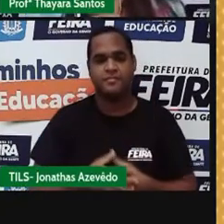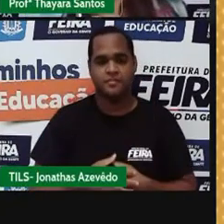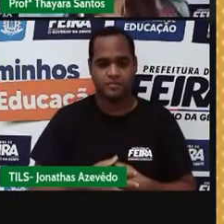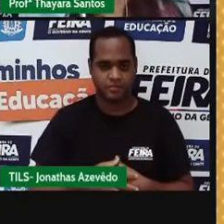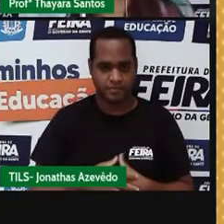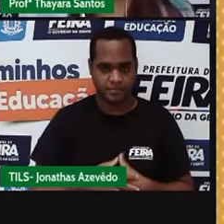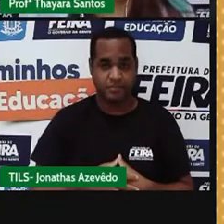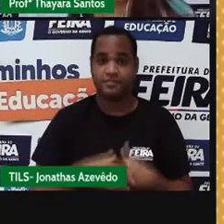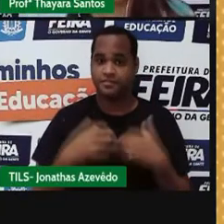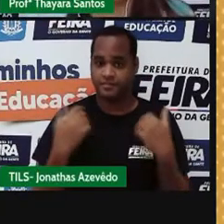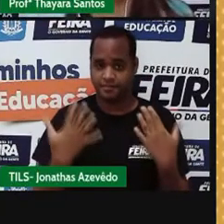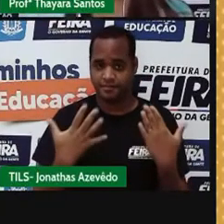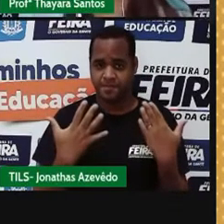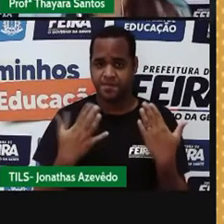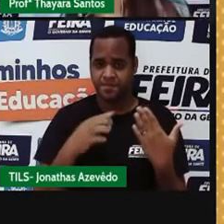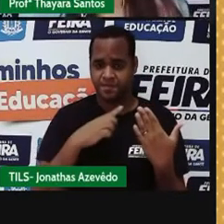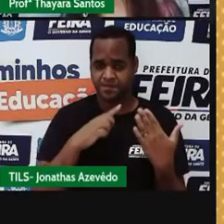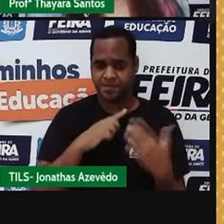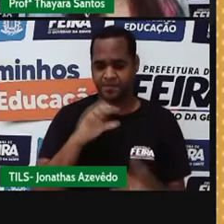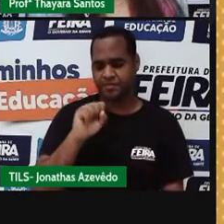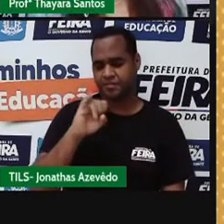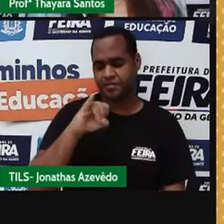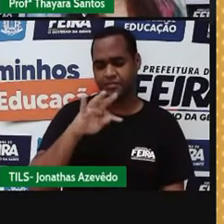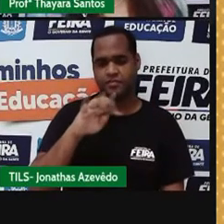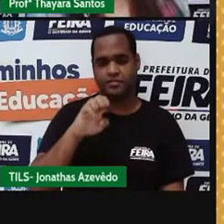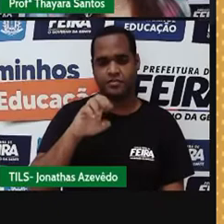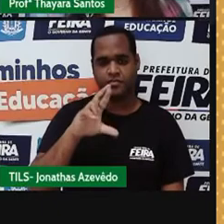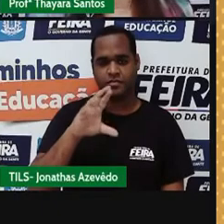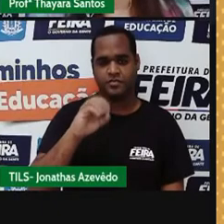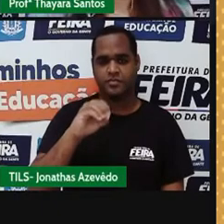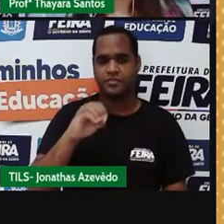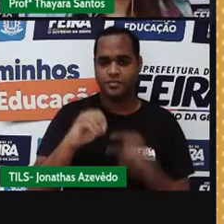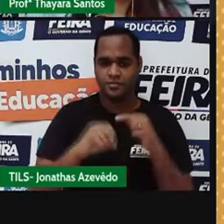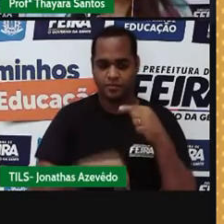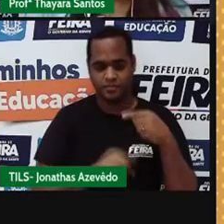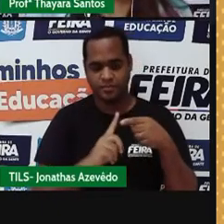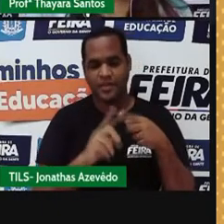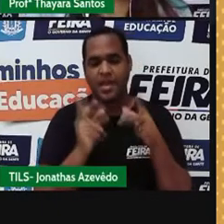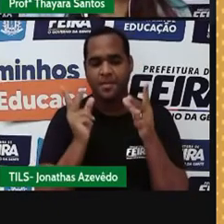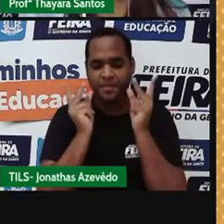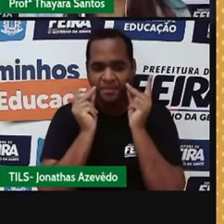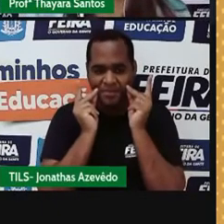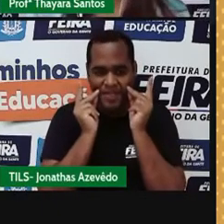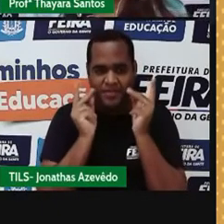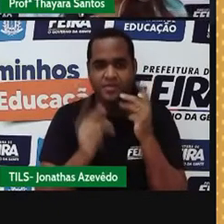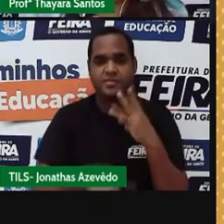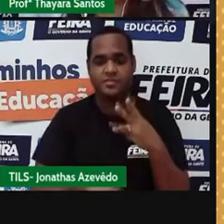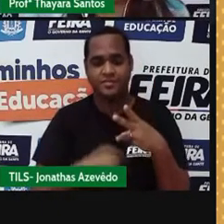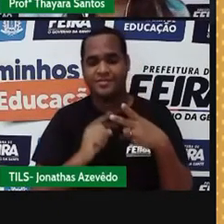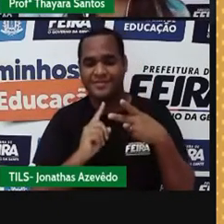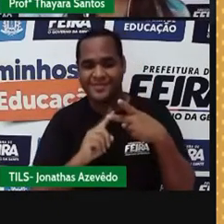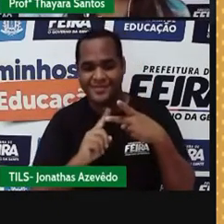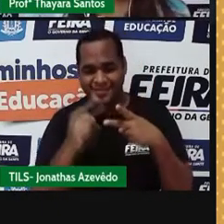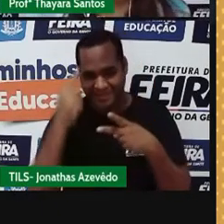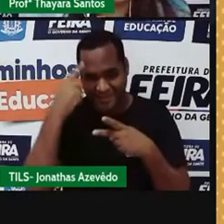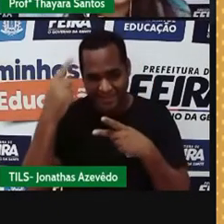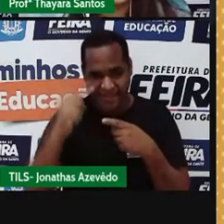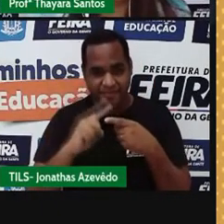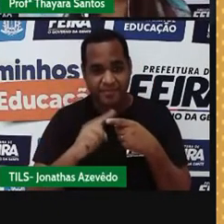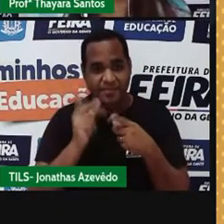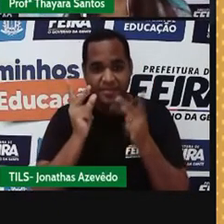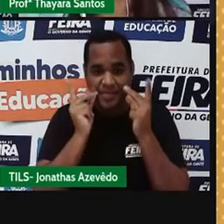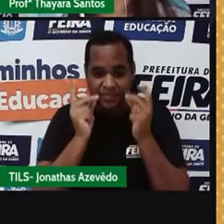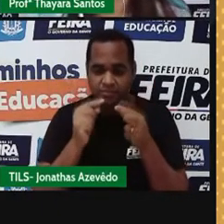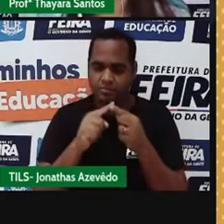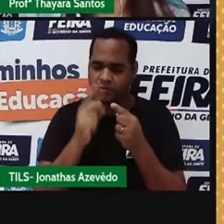E aqui eu trouxe os materiais que são sintéticos. Primeiro exemplo é o plástico, que ele é produzido a partir do petróleo, que é um material natural.